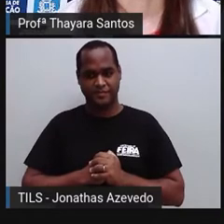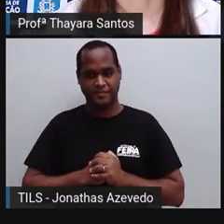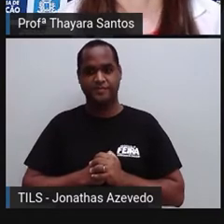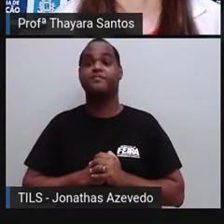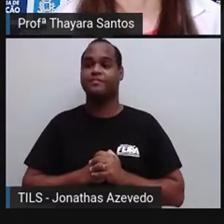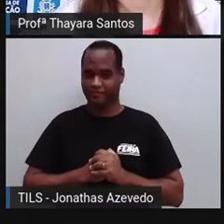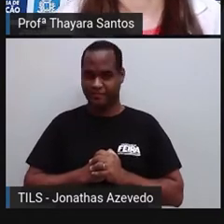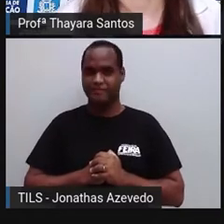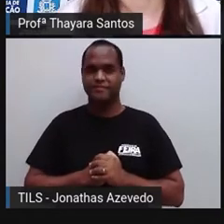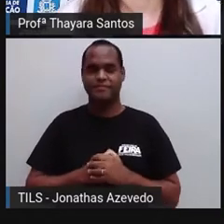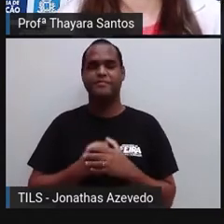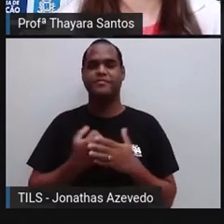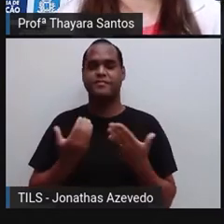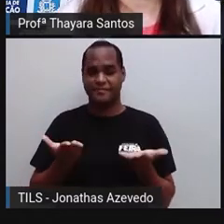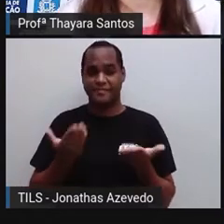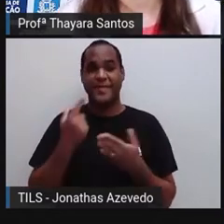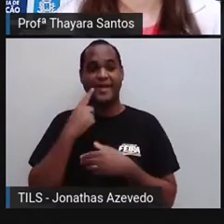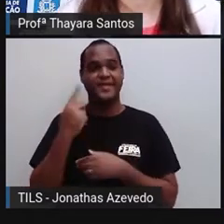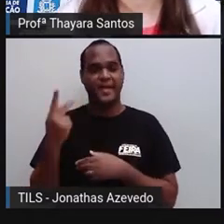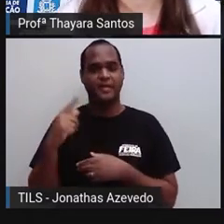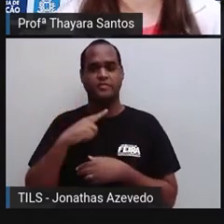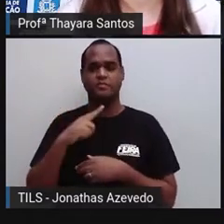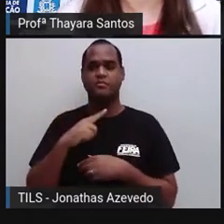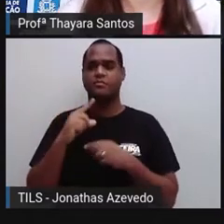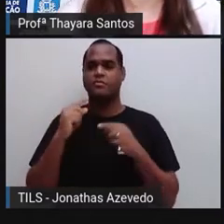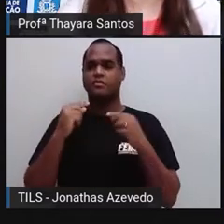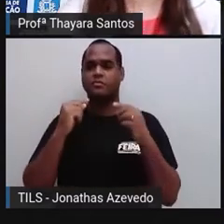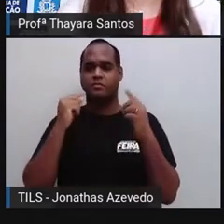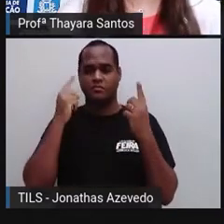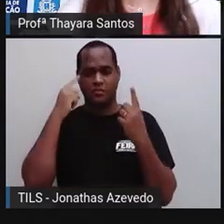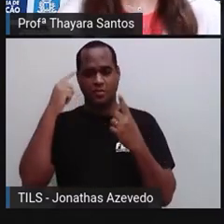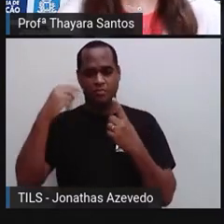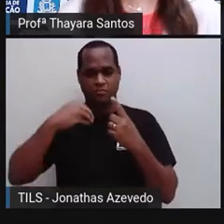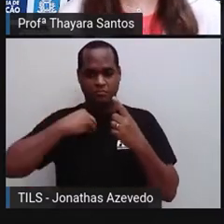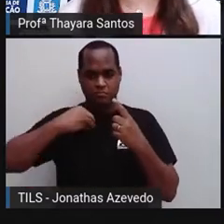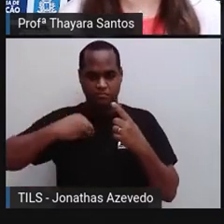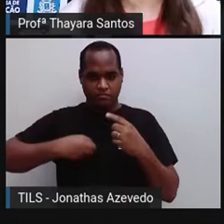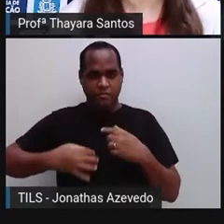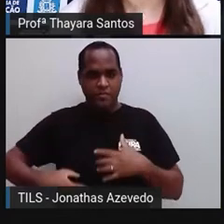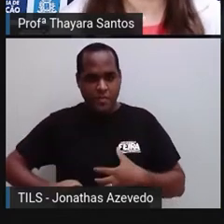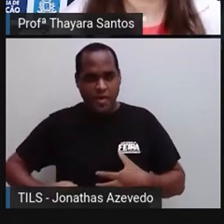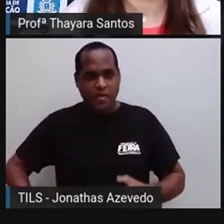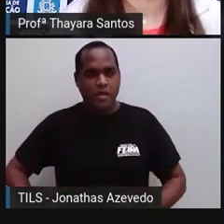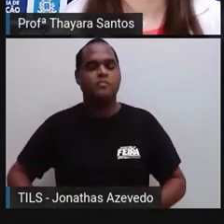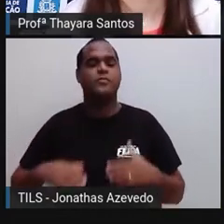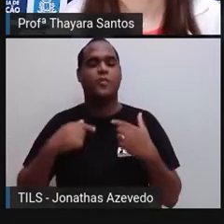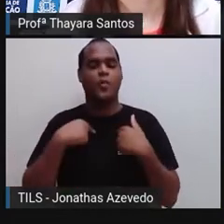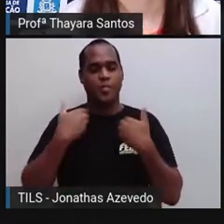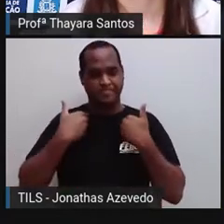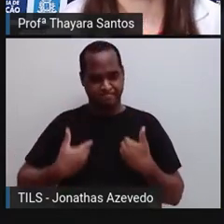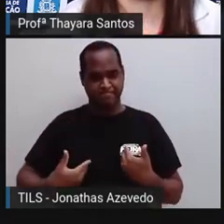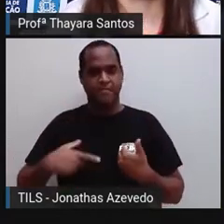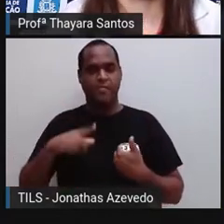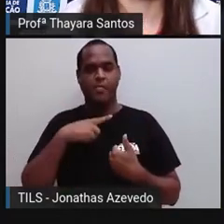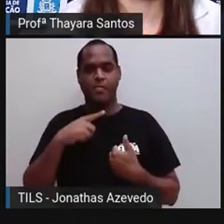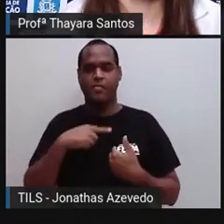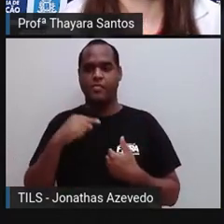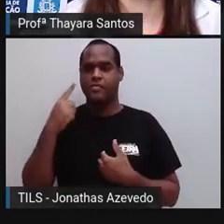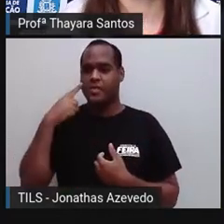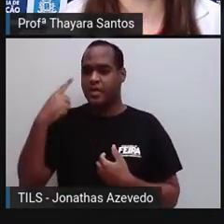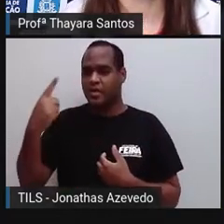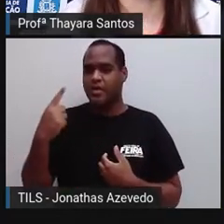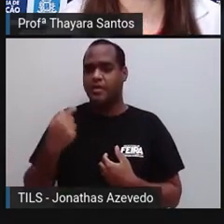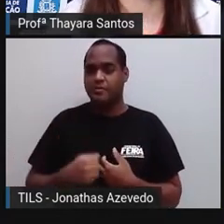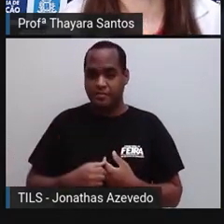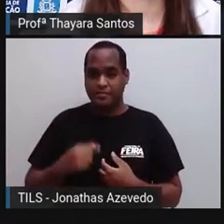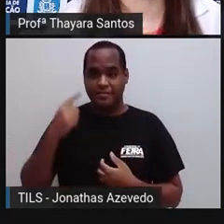Esse sistema endócrino, ele está localizado por várias regiões do nosso corpo. Ele está aqui, as